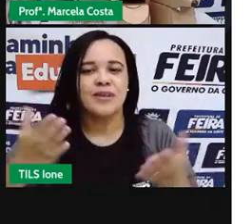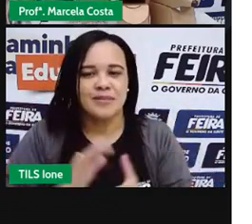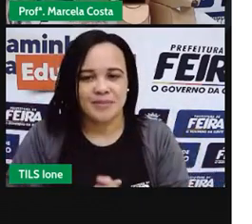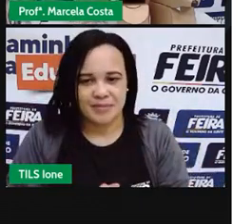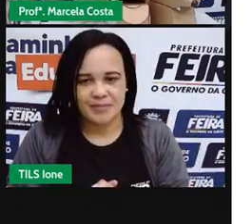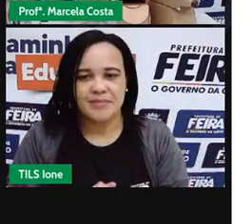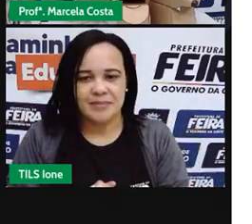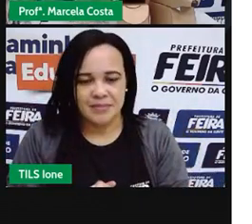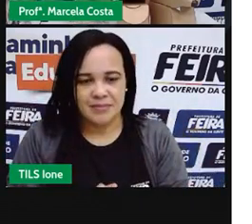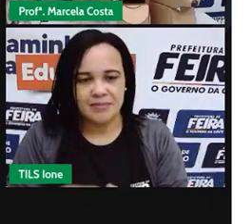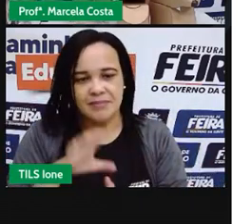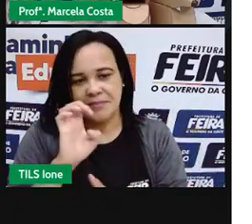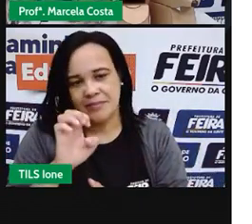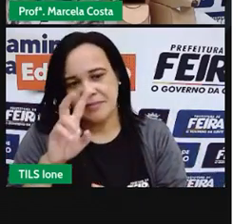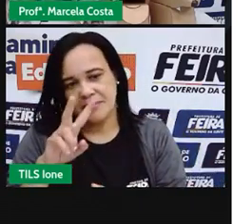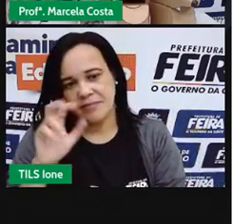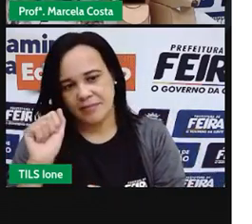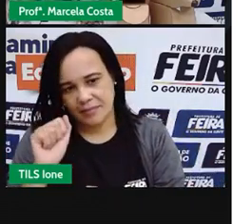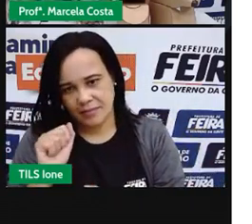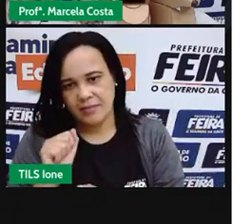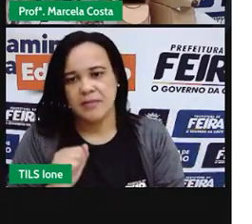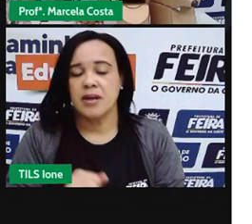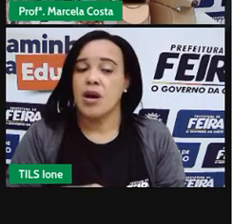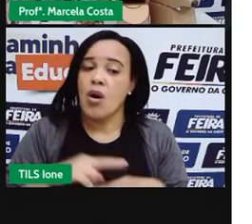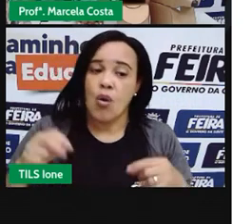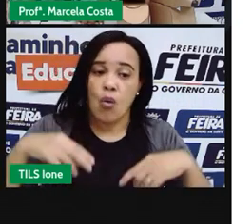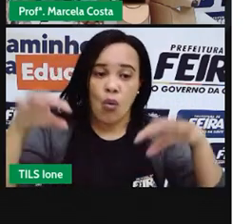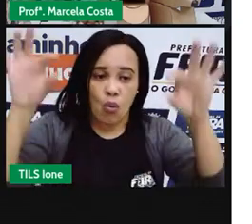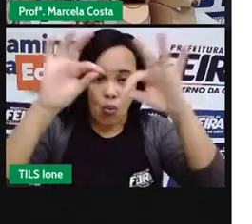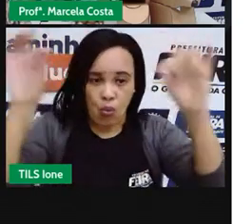uma EVA ou cartolina colorida,